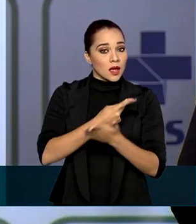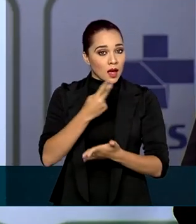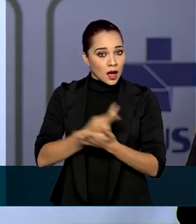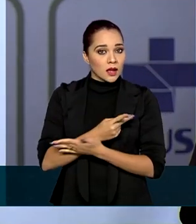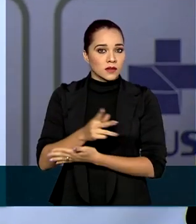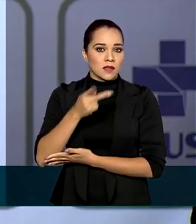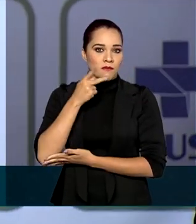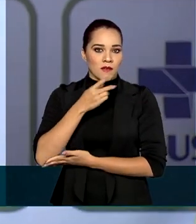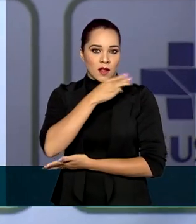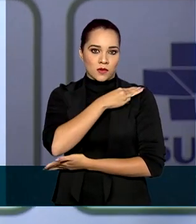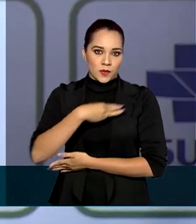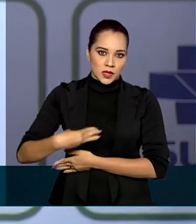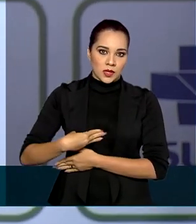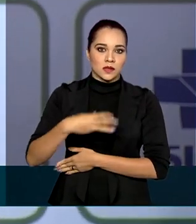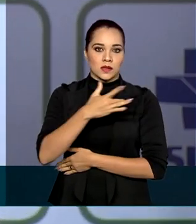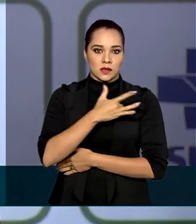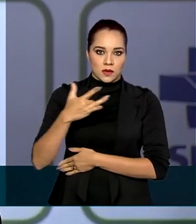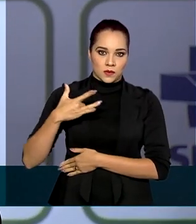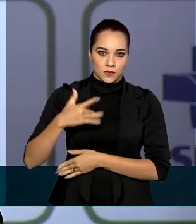da fala do Ministro da Saúde.